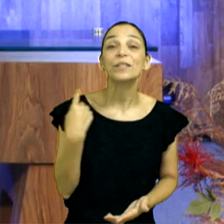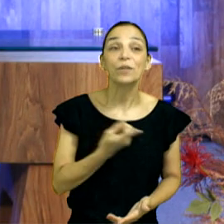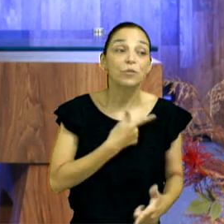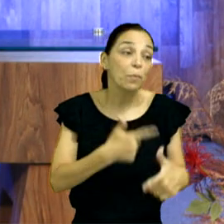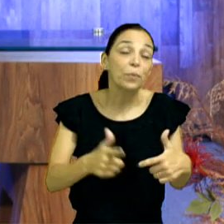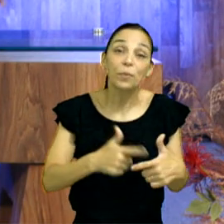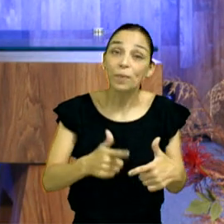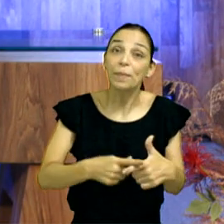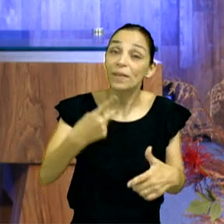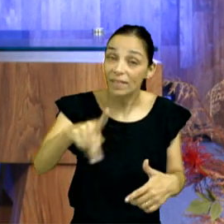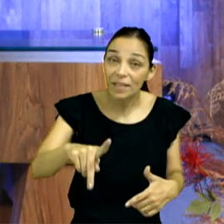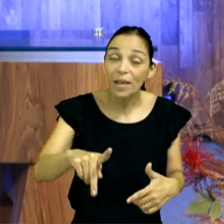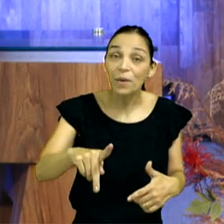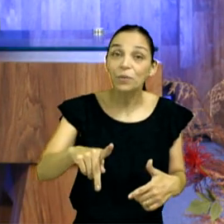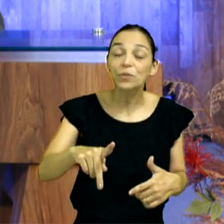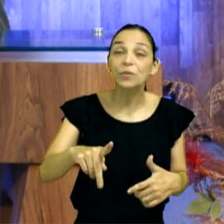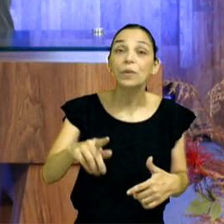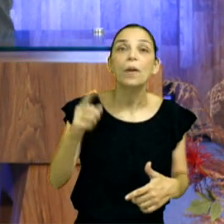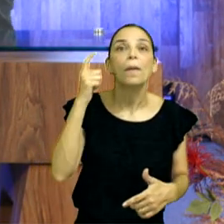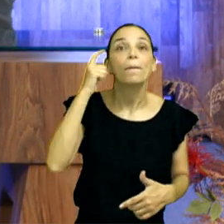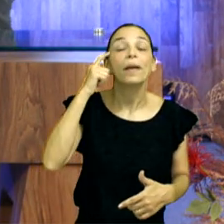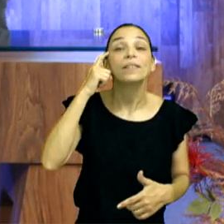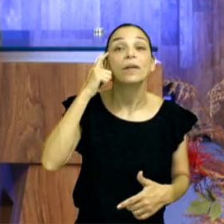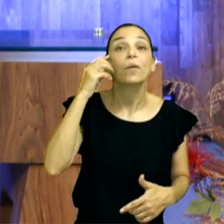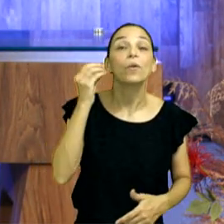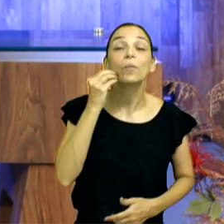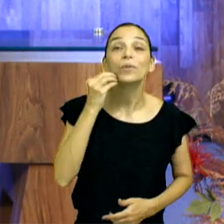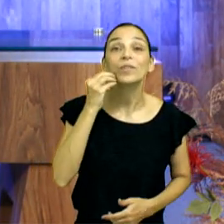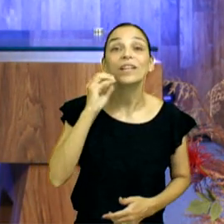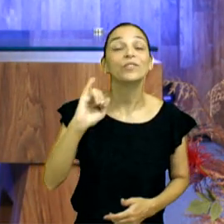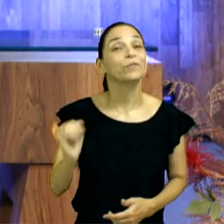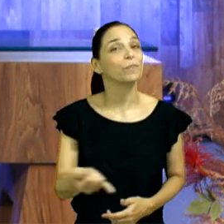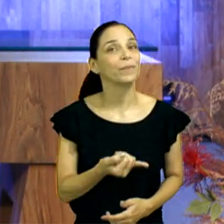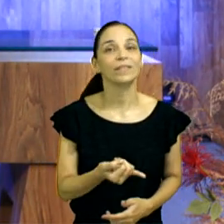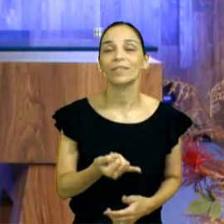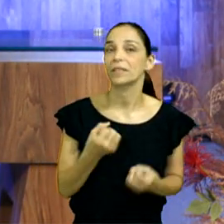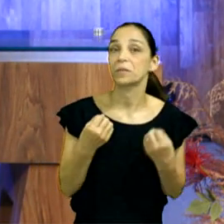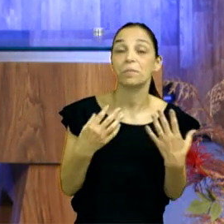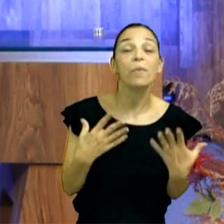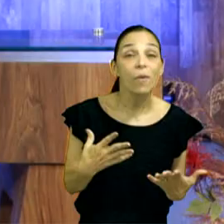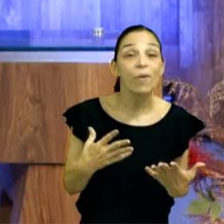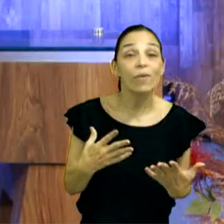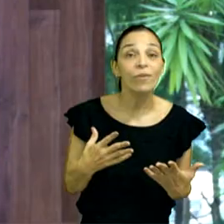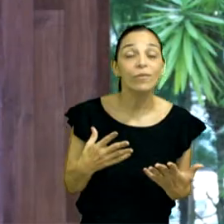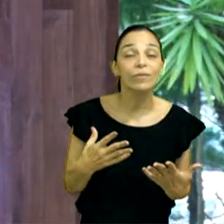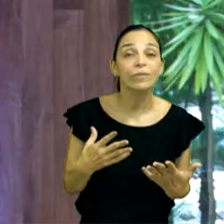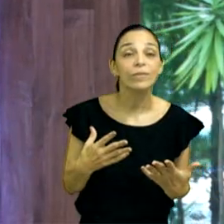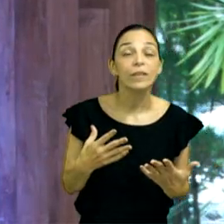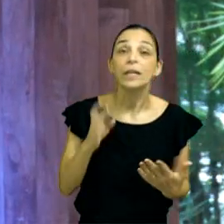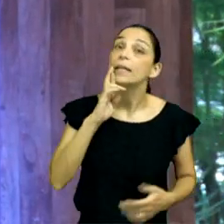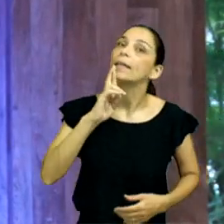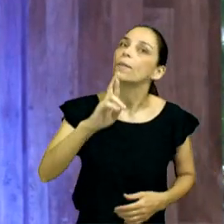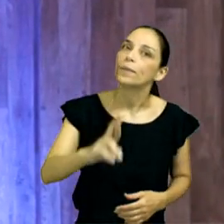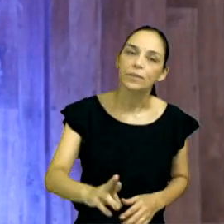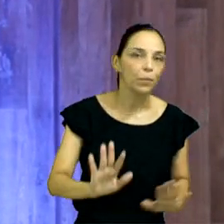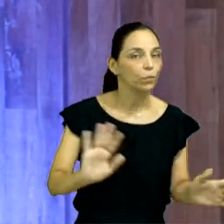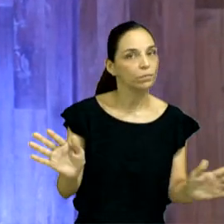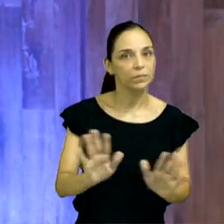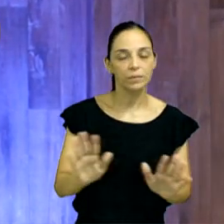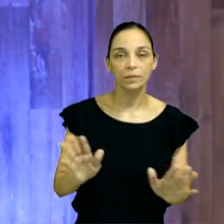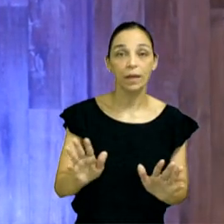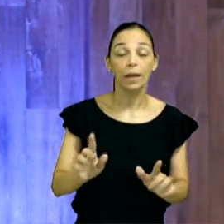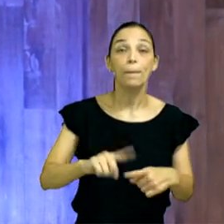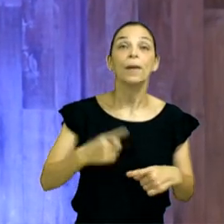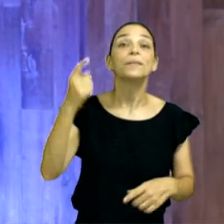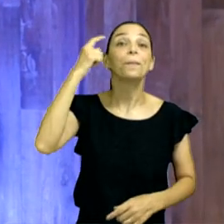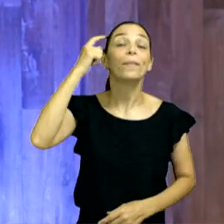problemas, essa oportunidade aí que você pensou que não está aproveitando tão bem. Não é? Eu falei para você não responder, porque, não é? Para a gente